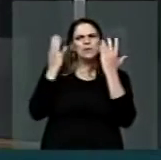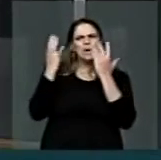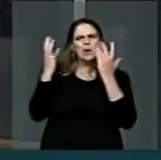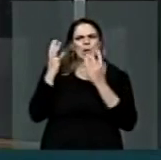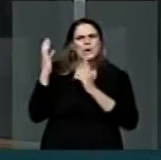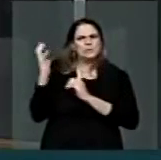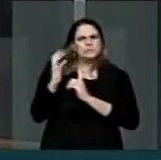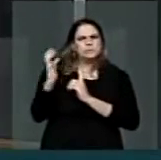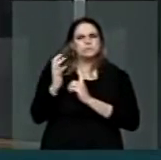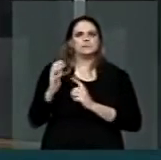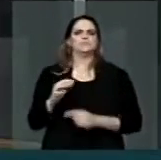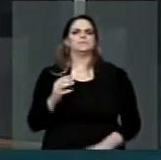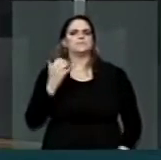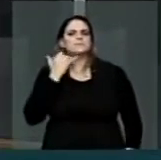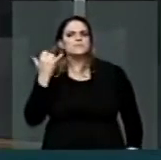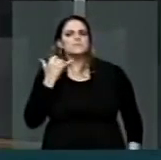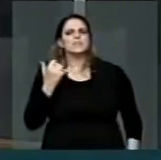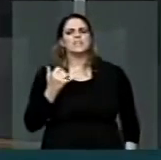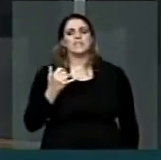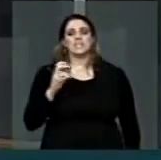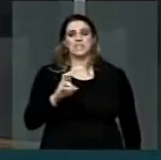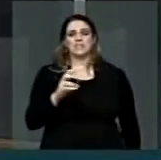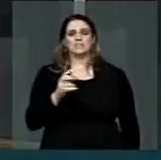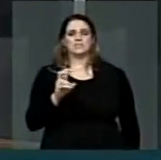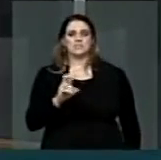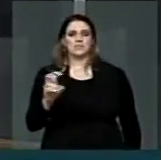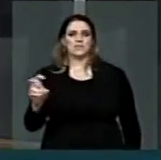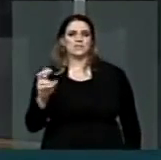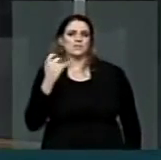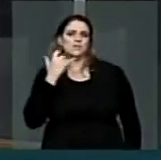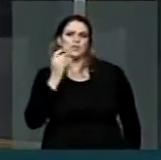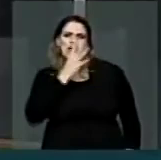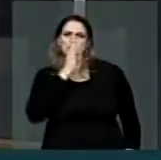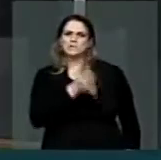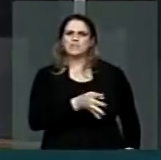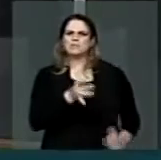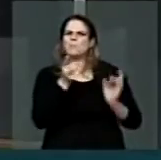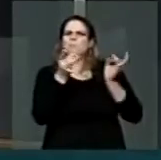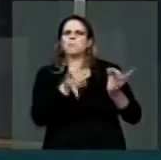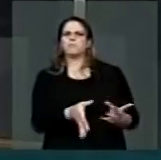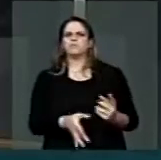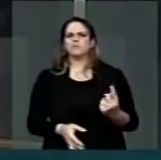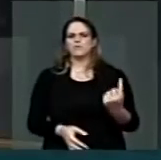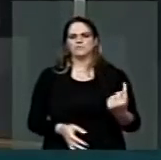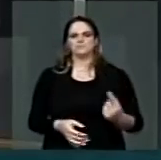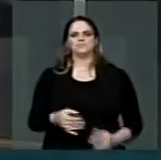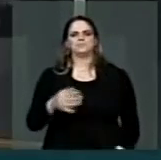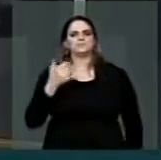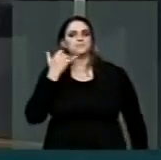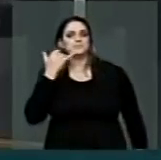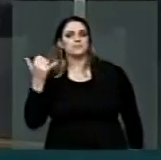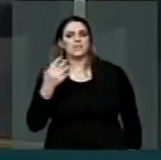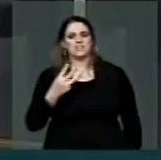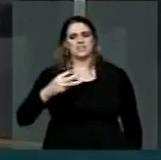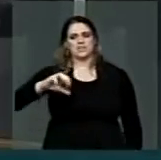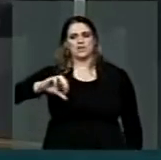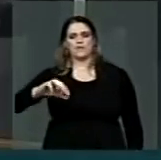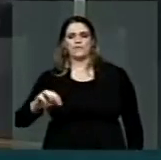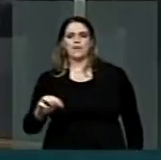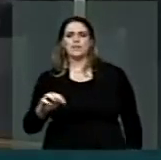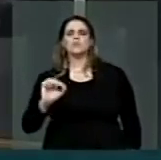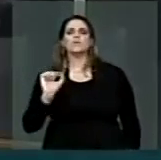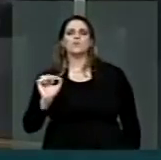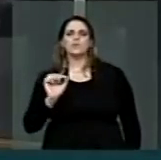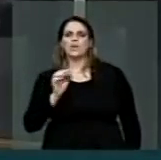foram feitas 555 denúncias sobre negligência e abandono, enquanto 390 trataram de vulnerabilidade